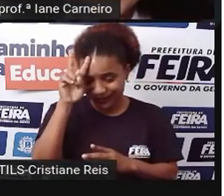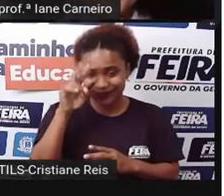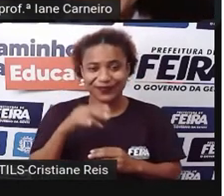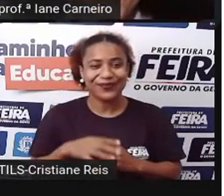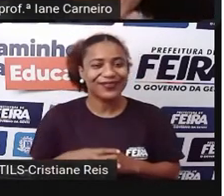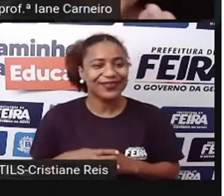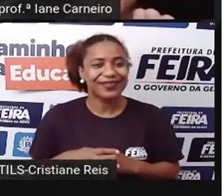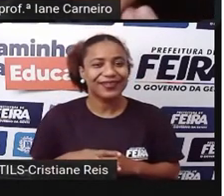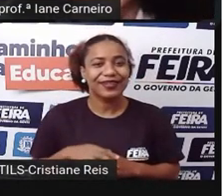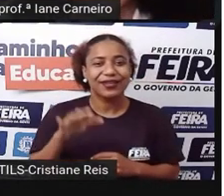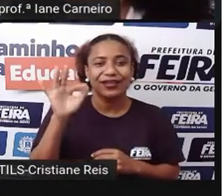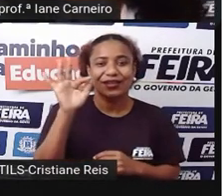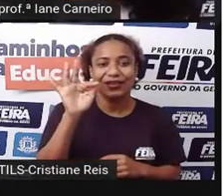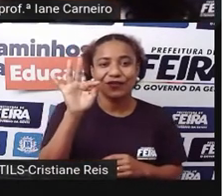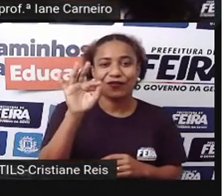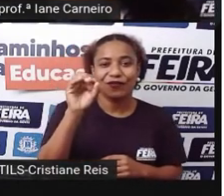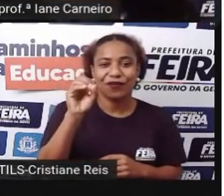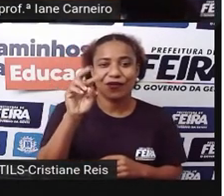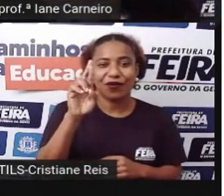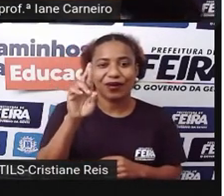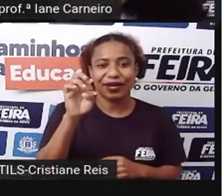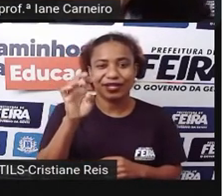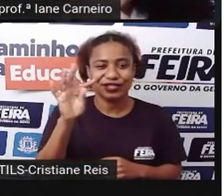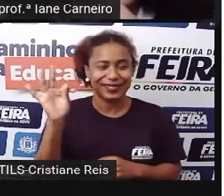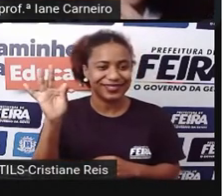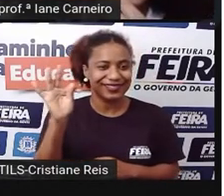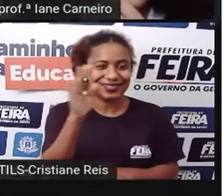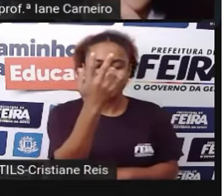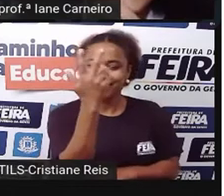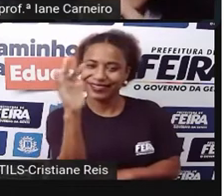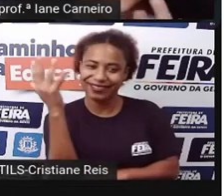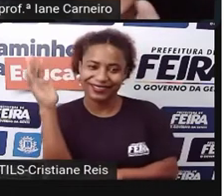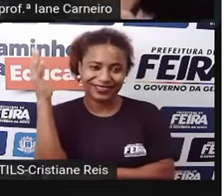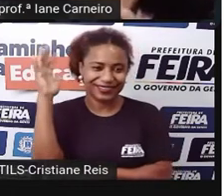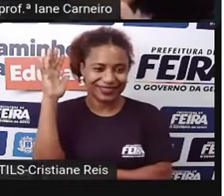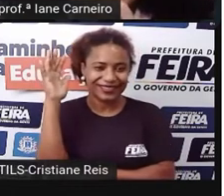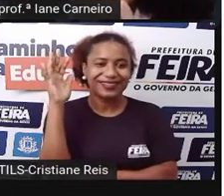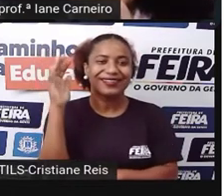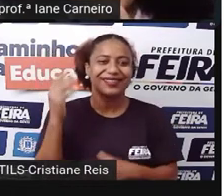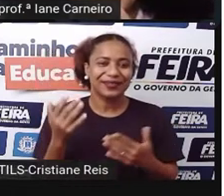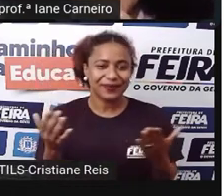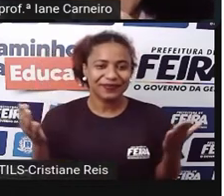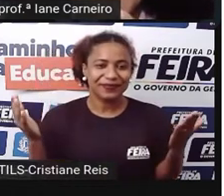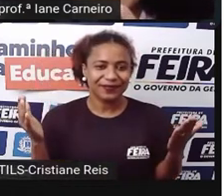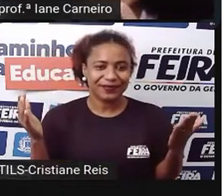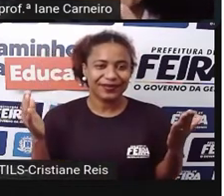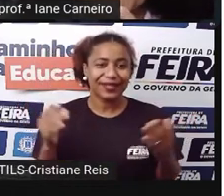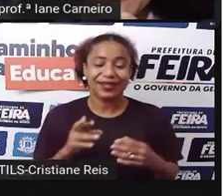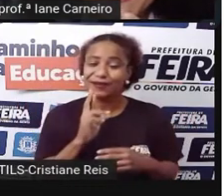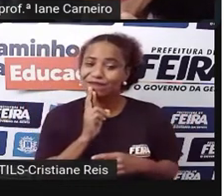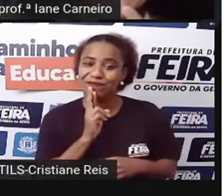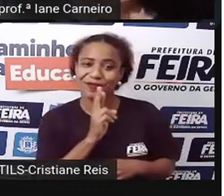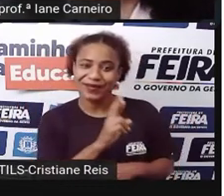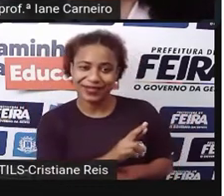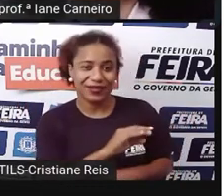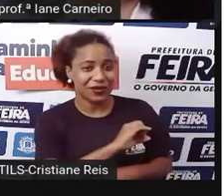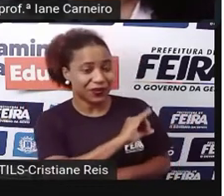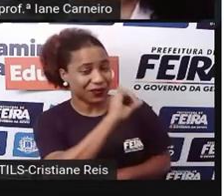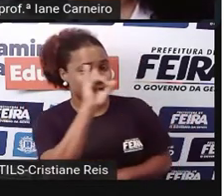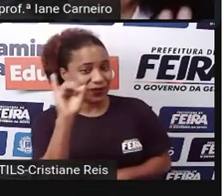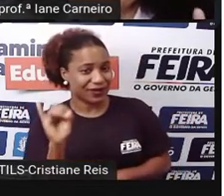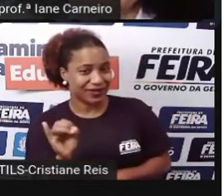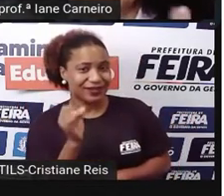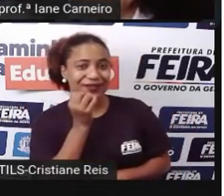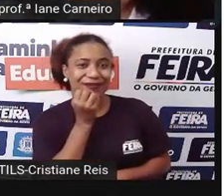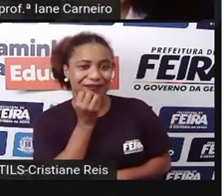isso que tem aqui Forat, olha que lindo o nome Floresta. E aí ela responde Olá, tudo bem? É o